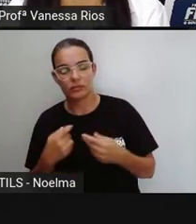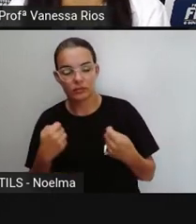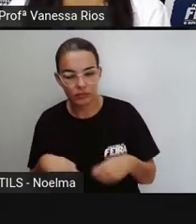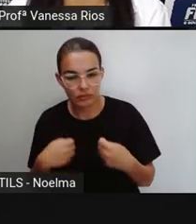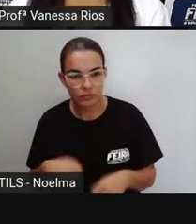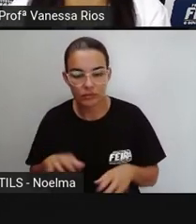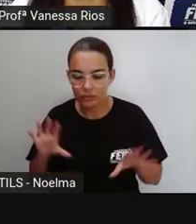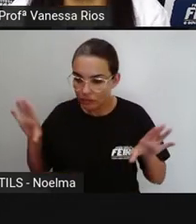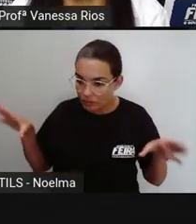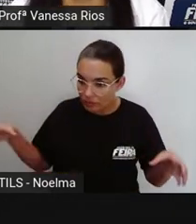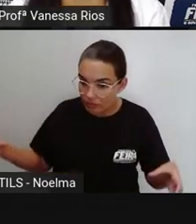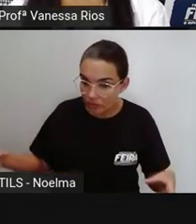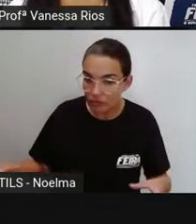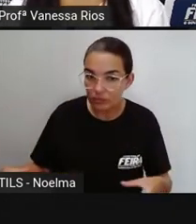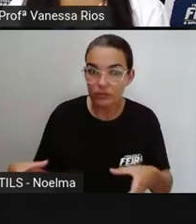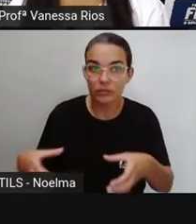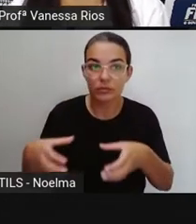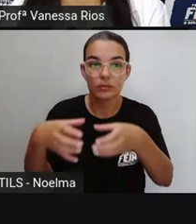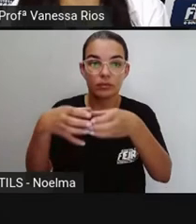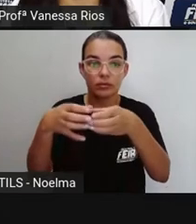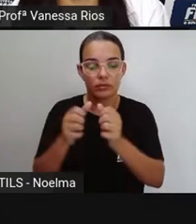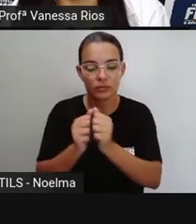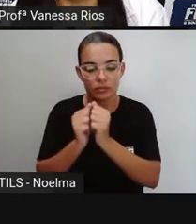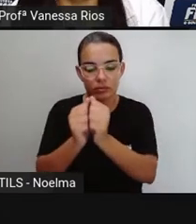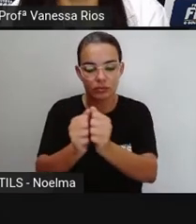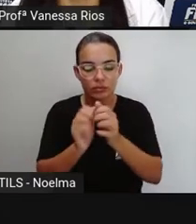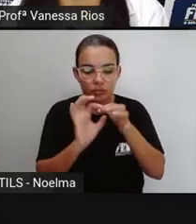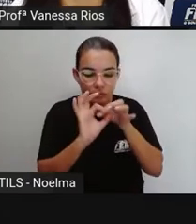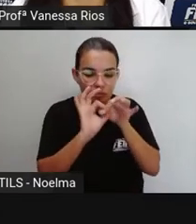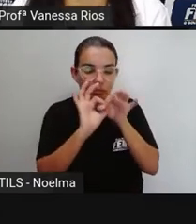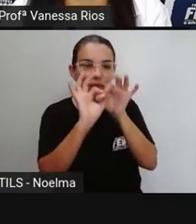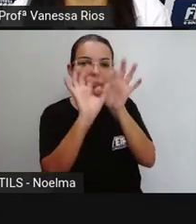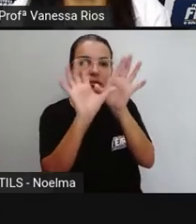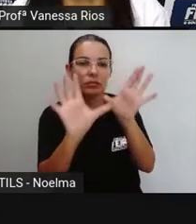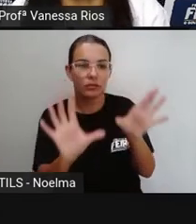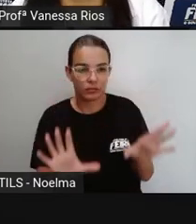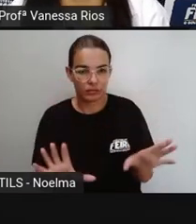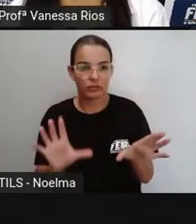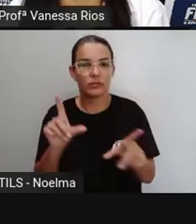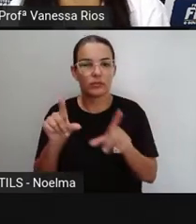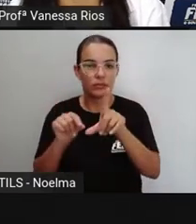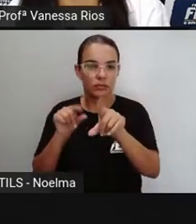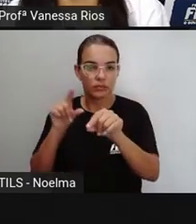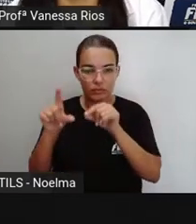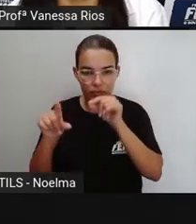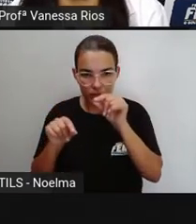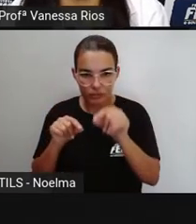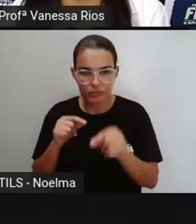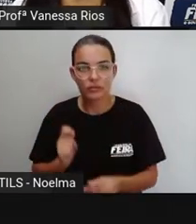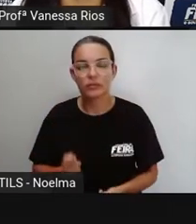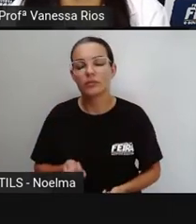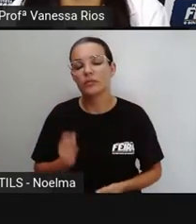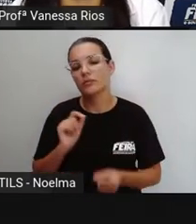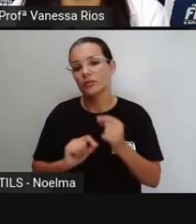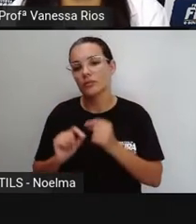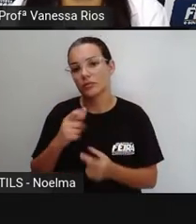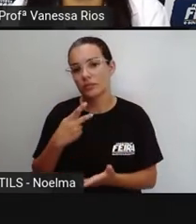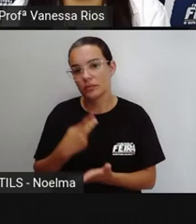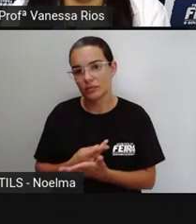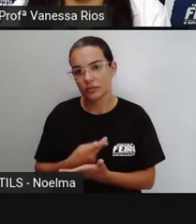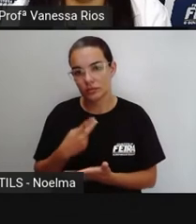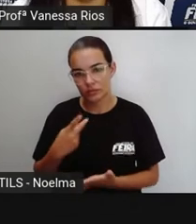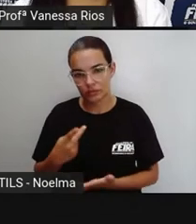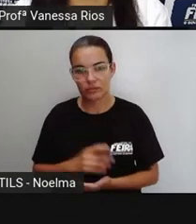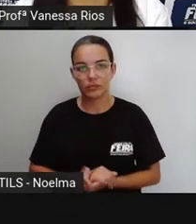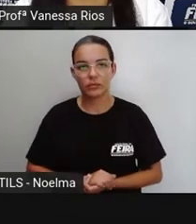todos juntos, né? de forma democrática, escolher, né? Decidir quais são as ações a serem